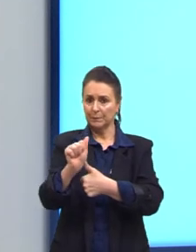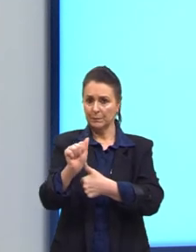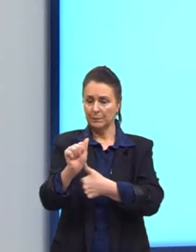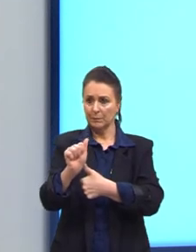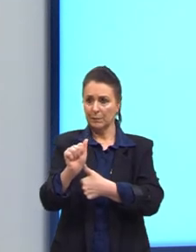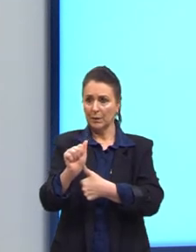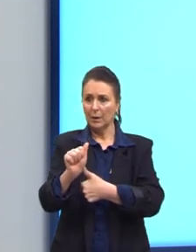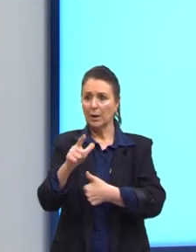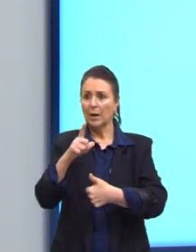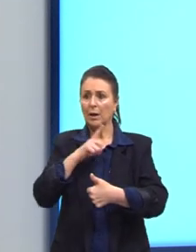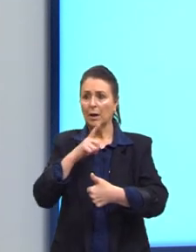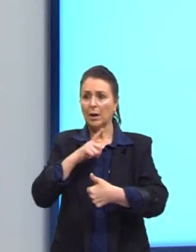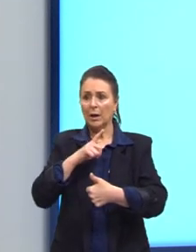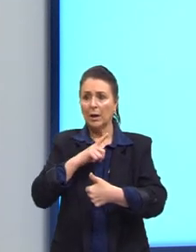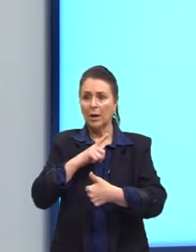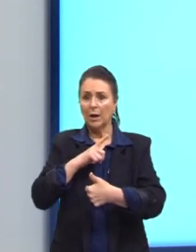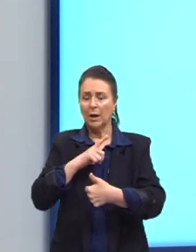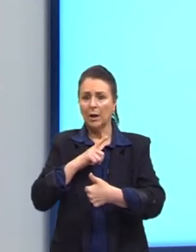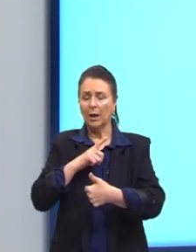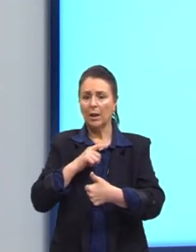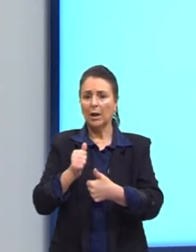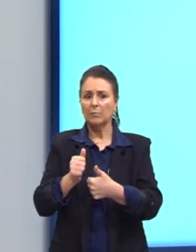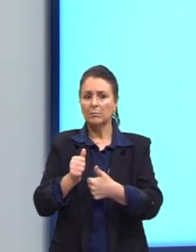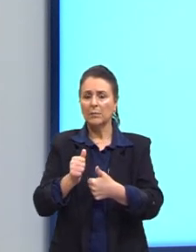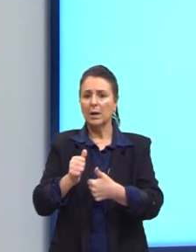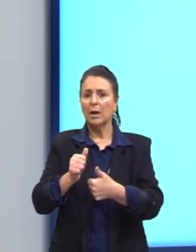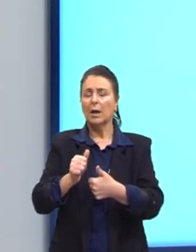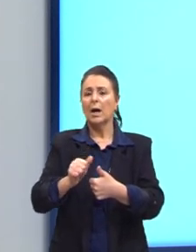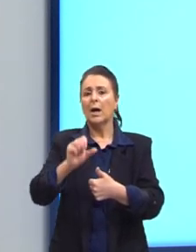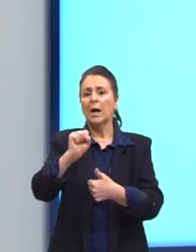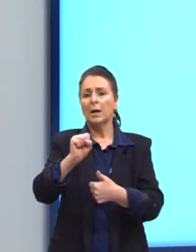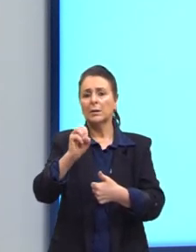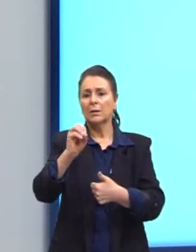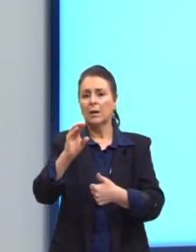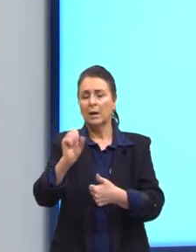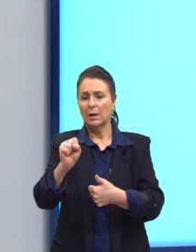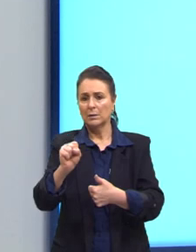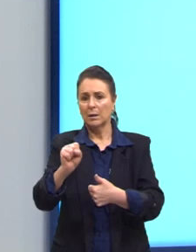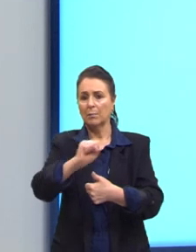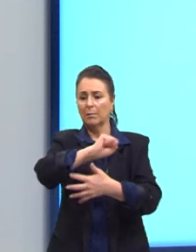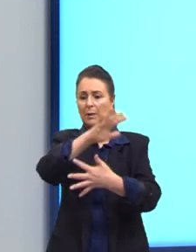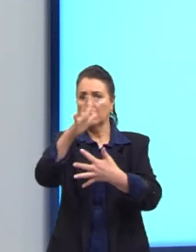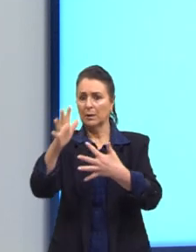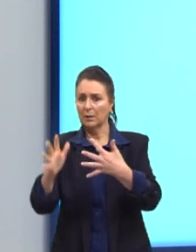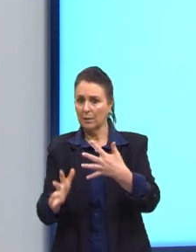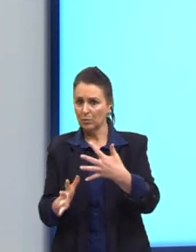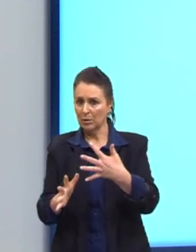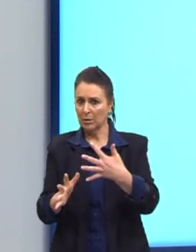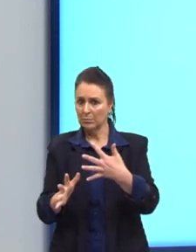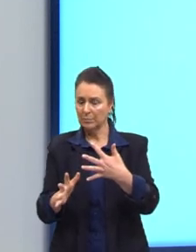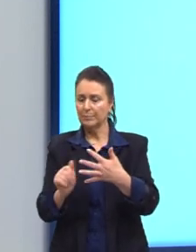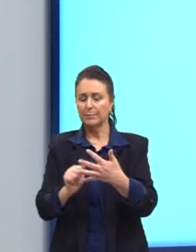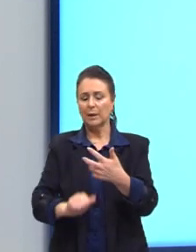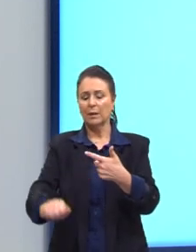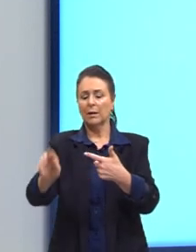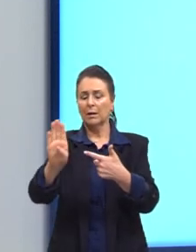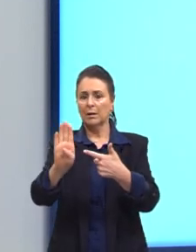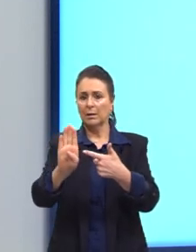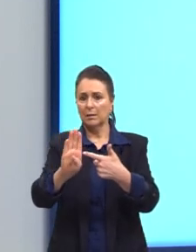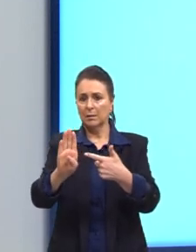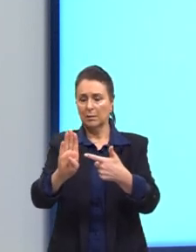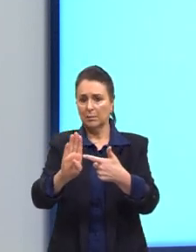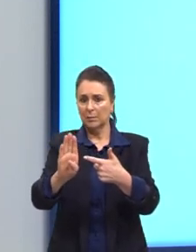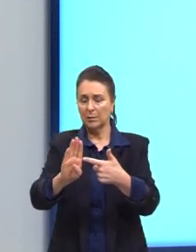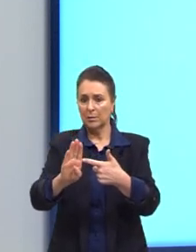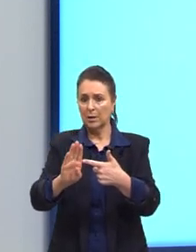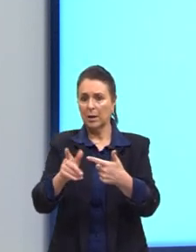condiciona o atendimento das ações da SOS Mata Atlântica. Letra B, ela estabelece